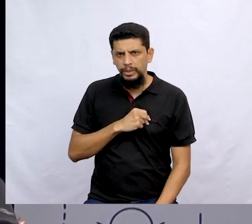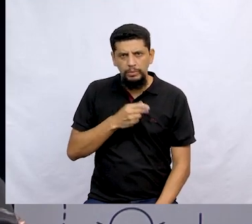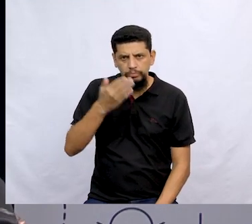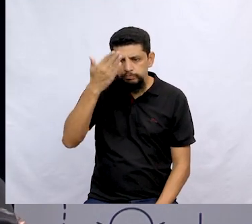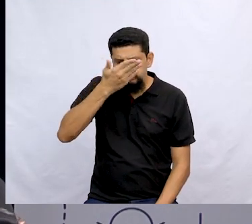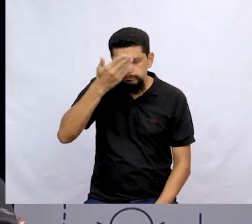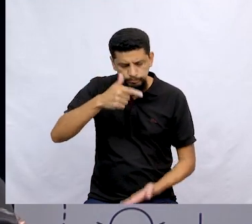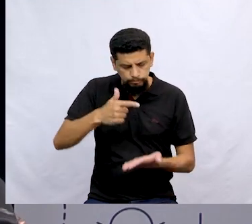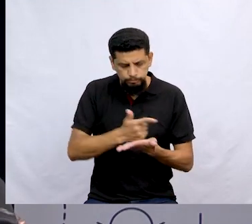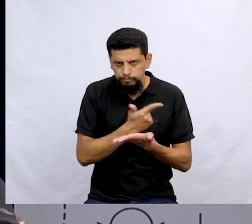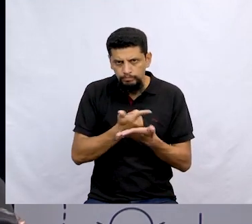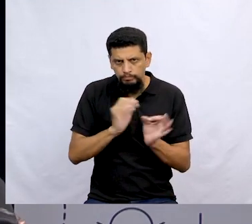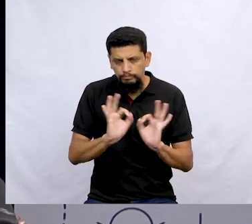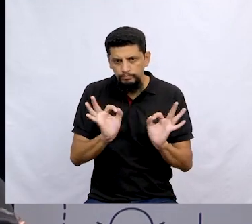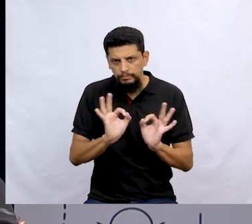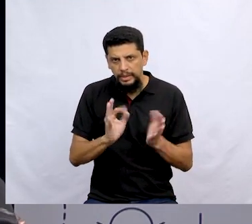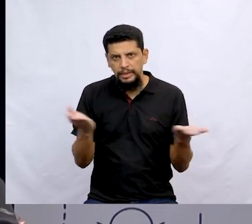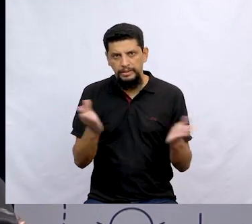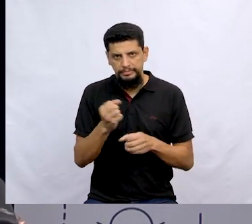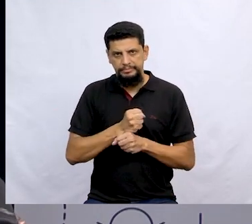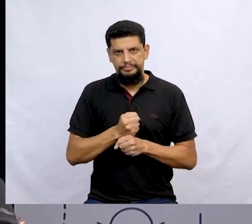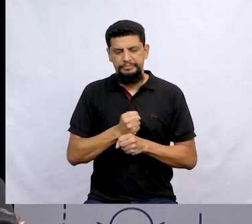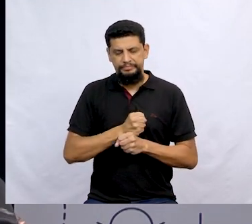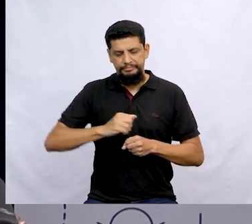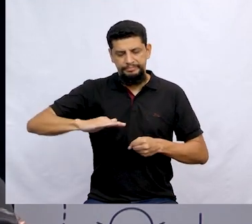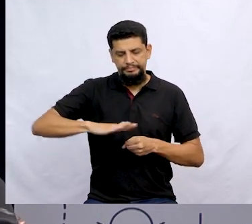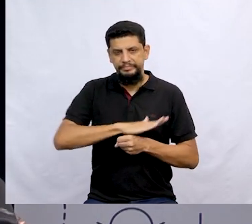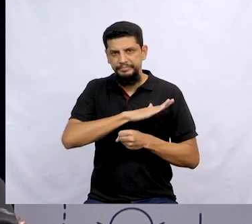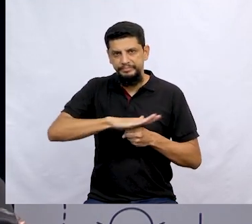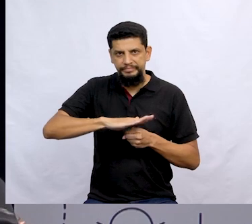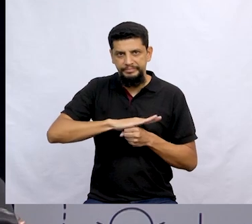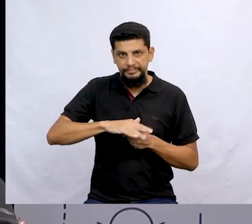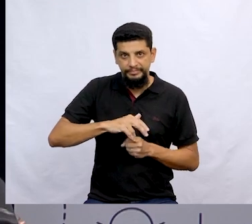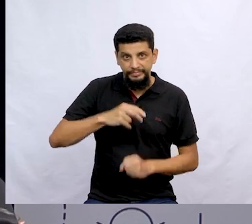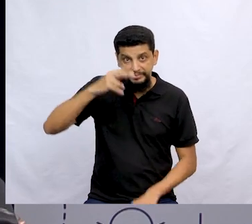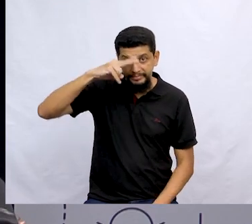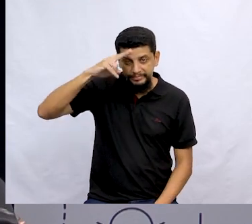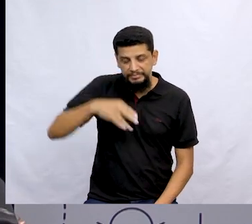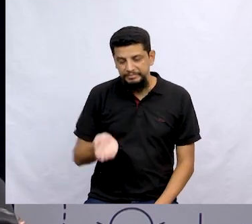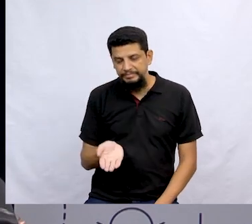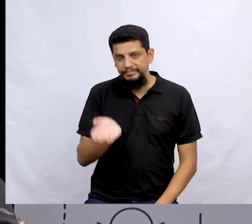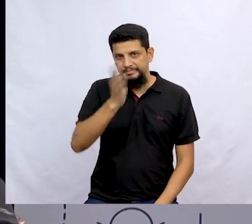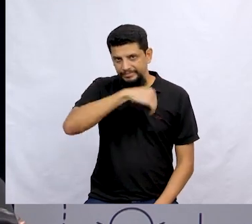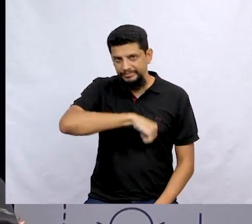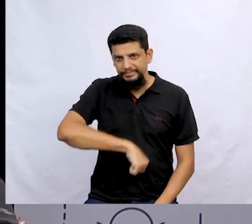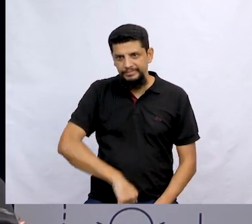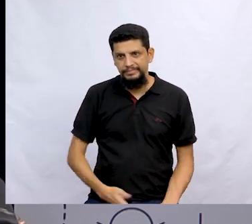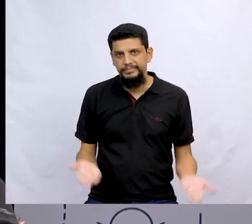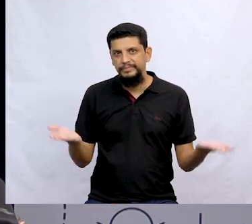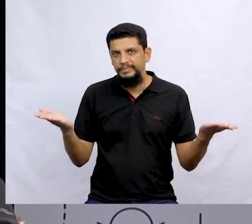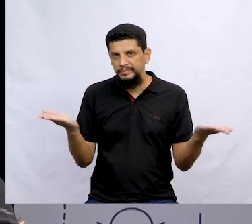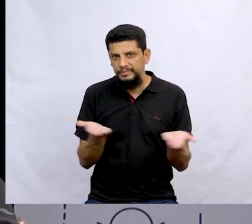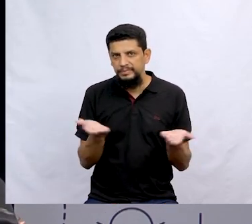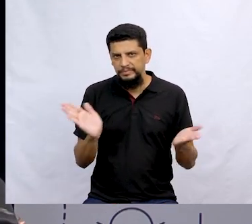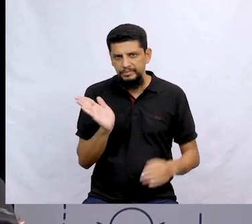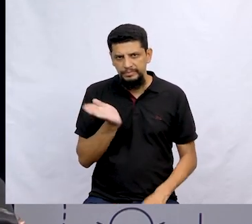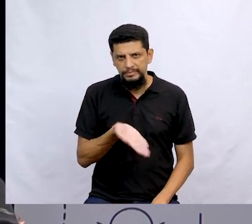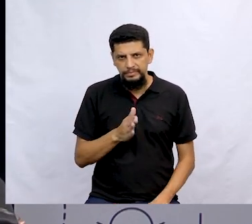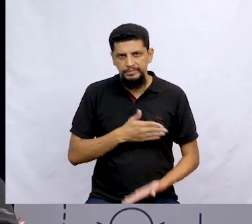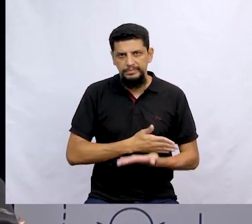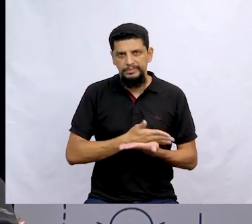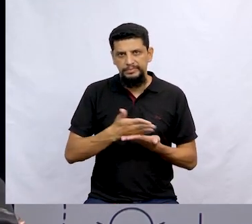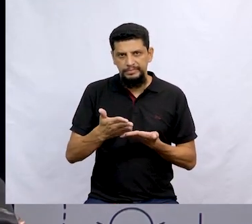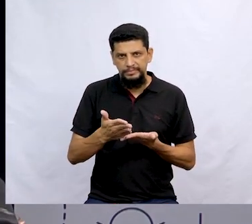dessa história. Sem problemas. Este ano está recheado de histórias. Então, vamos lá. Agora, já que nós estamos